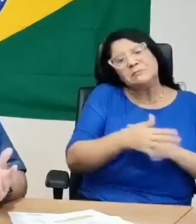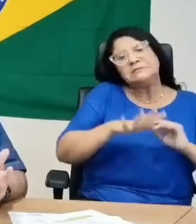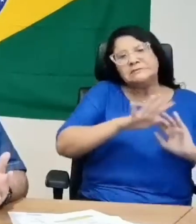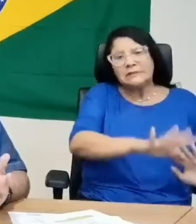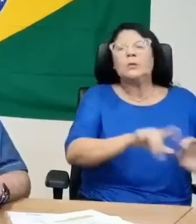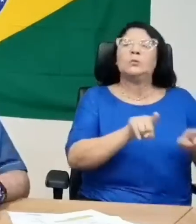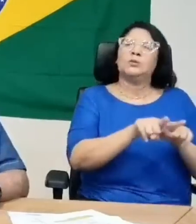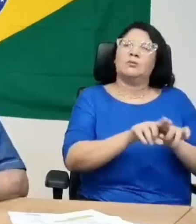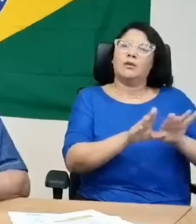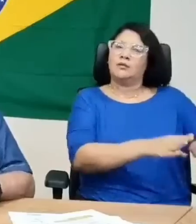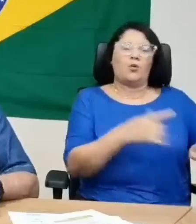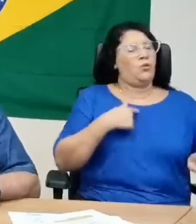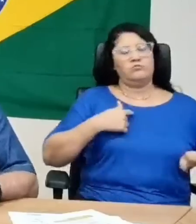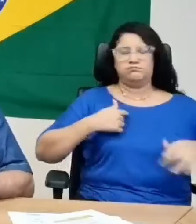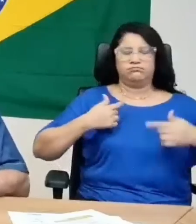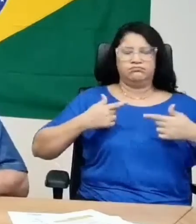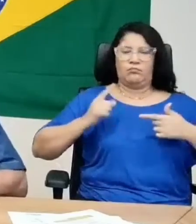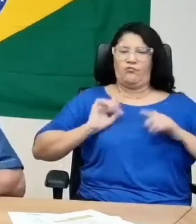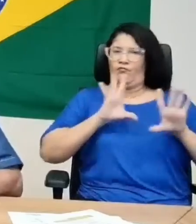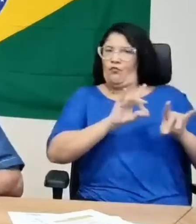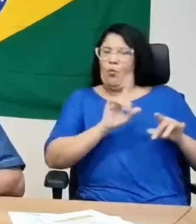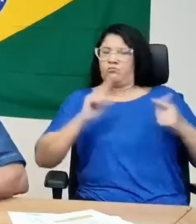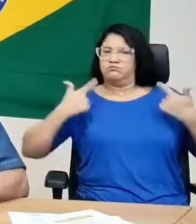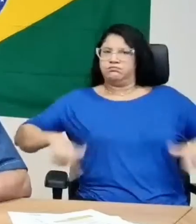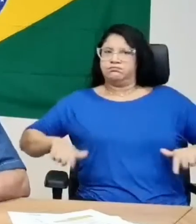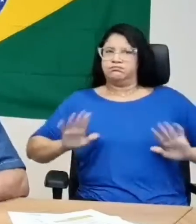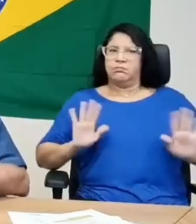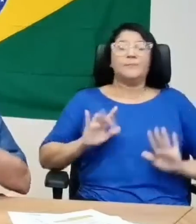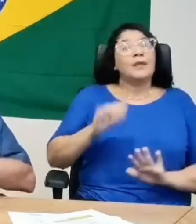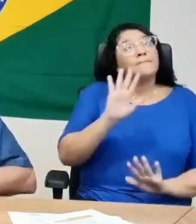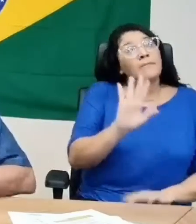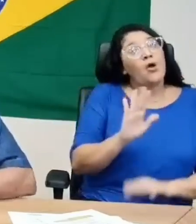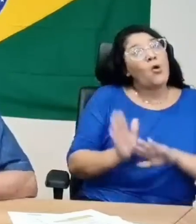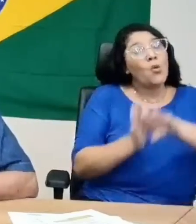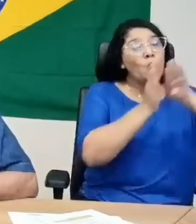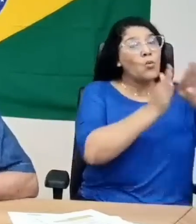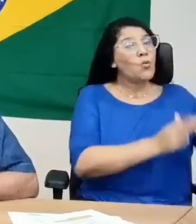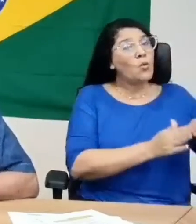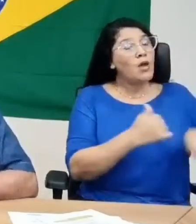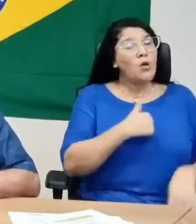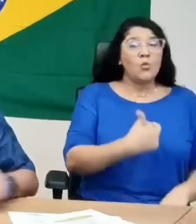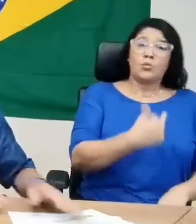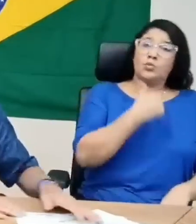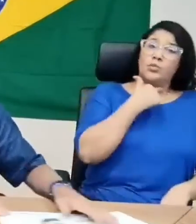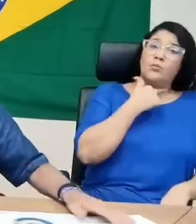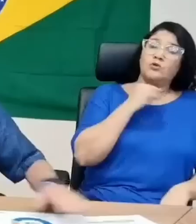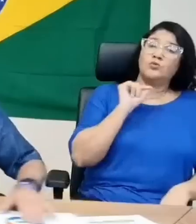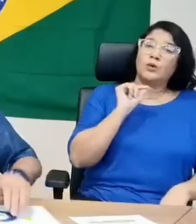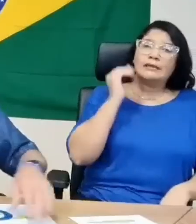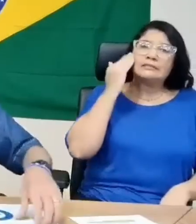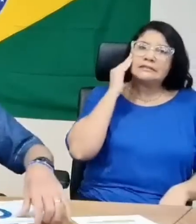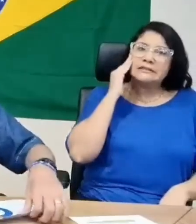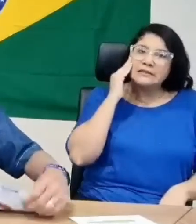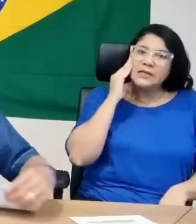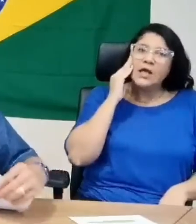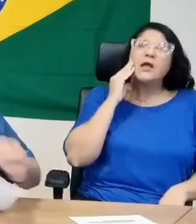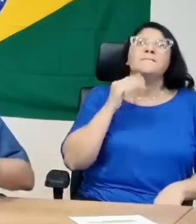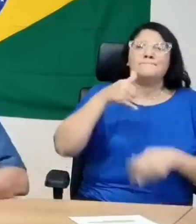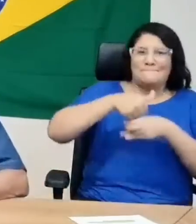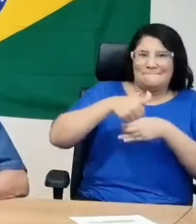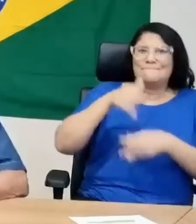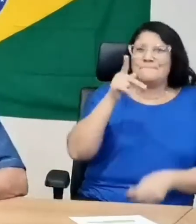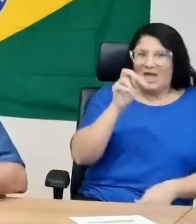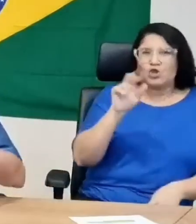isso está descartado na intervenção. Mas, por outro lado, eu não posso entender, pode ser que eu esteja equivocado, deixar bem claro, a Petrobras, durante crise